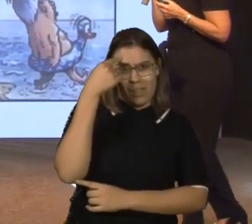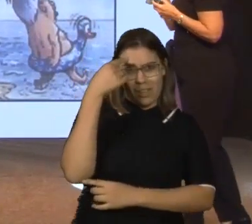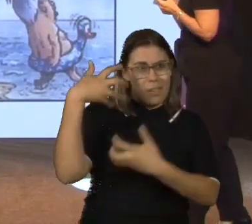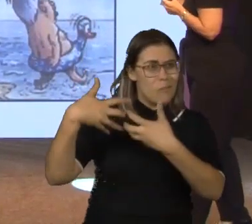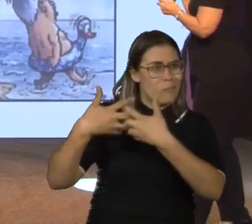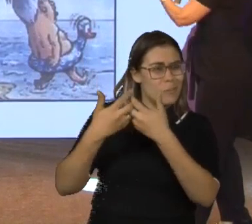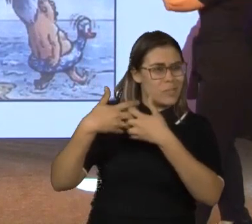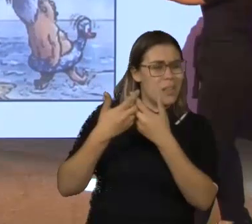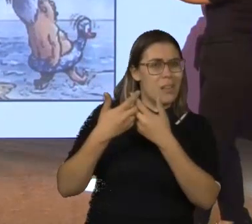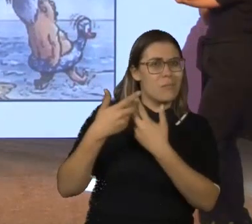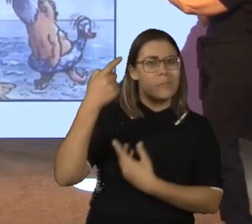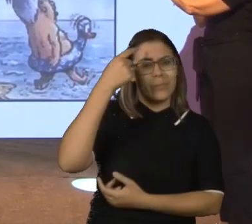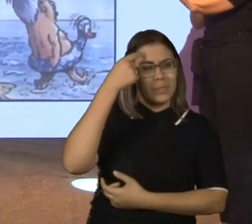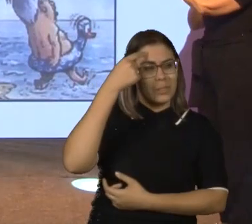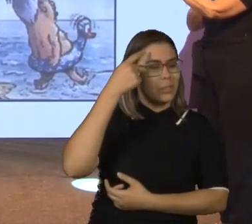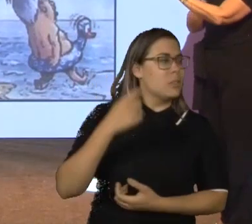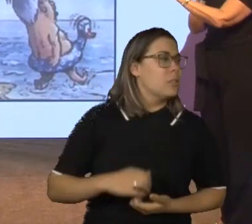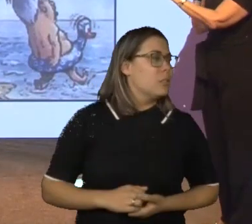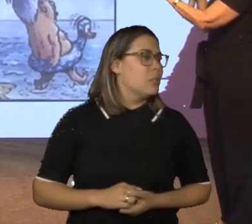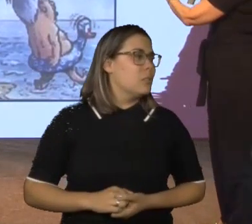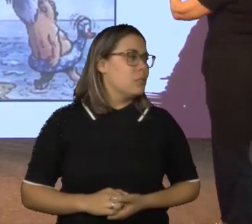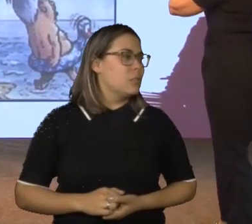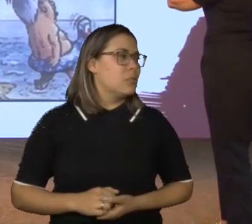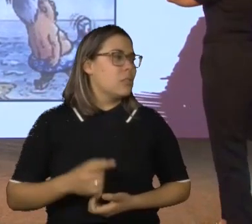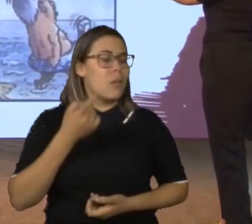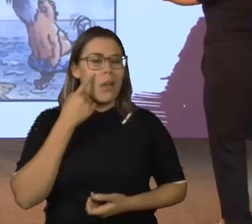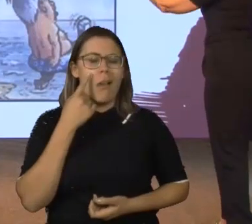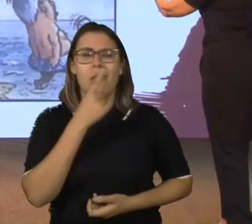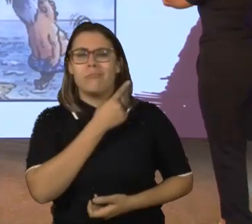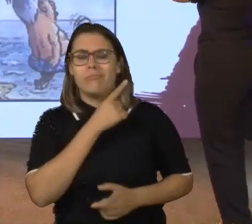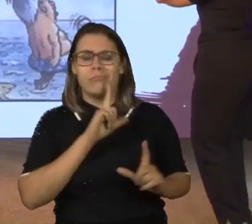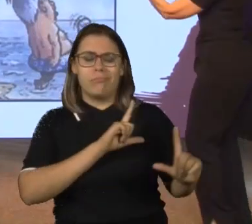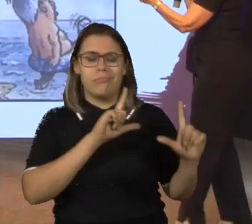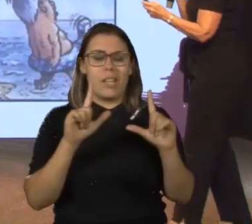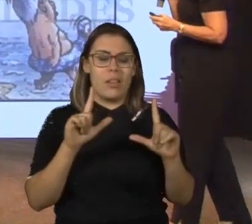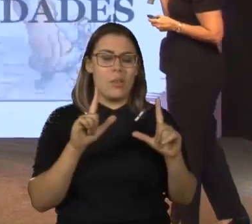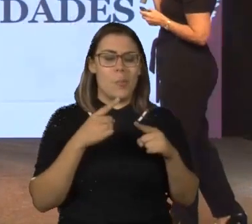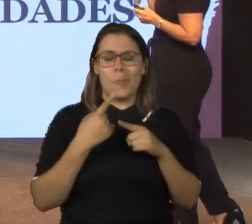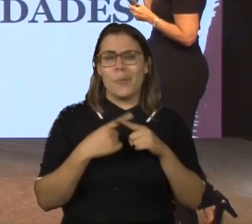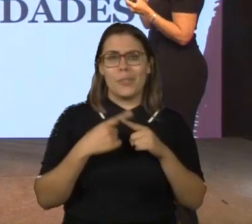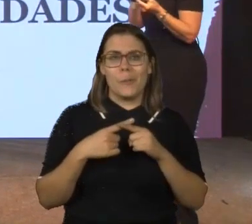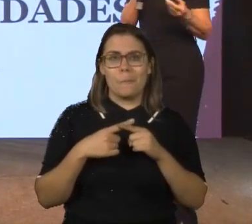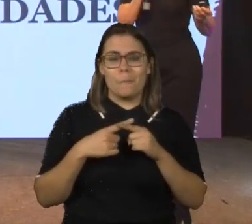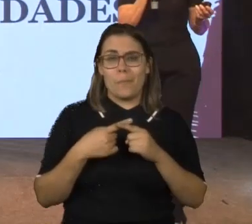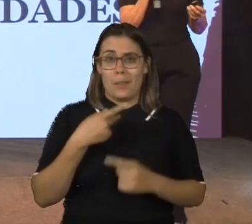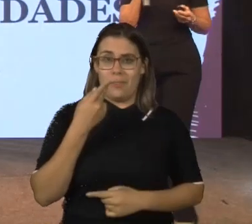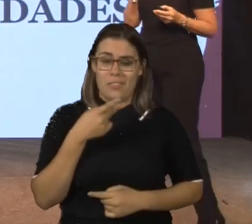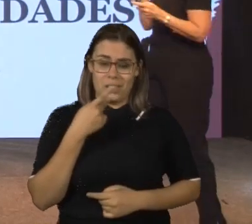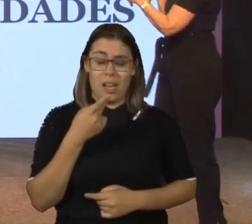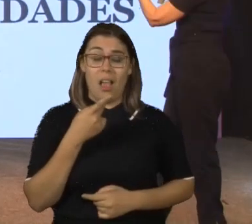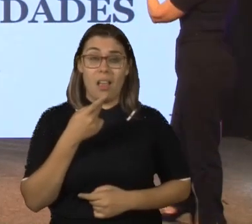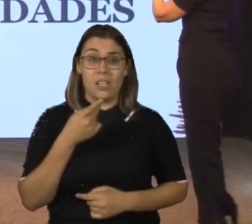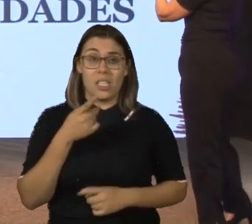Vamos tentar? Então, é isso aqui. Eu quero que vocês entendam o que remeteu a tudo isso. Porque falar de